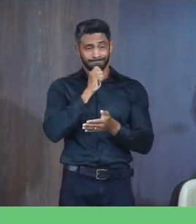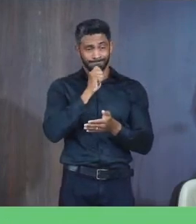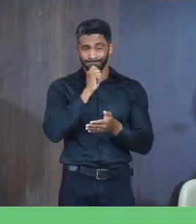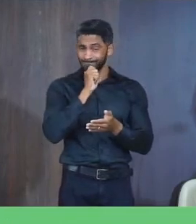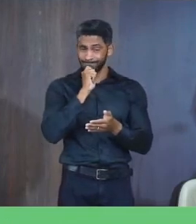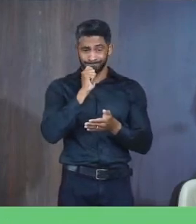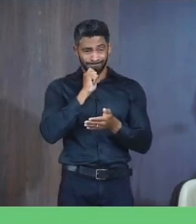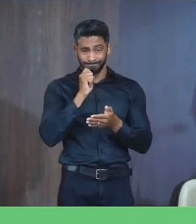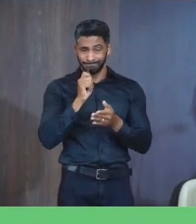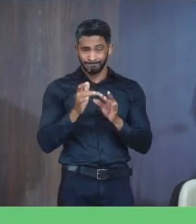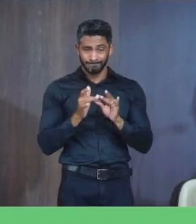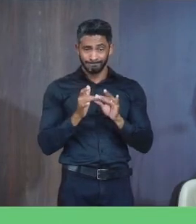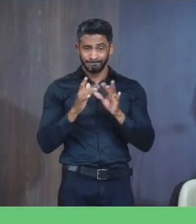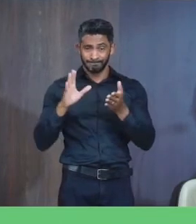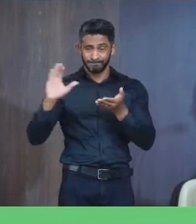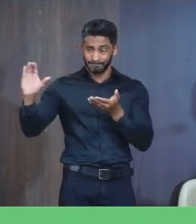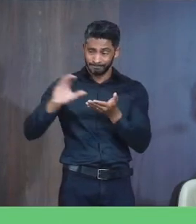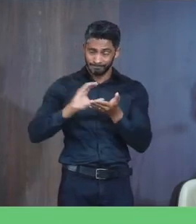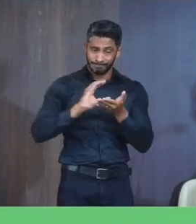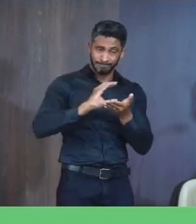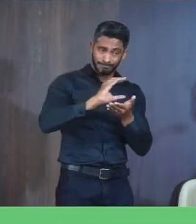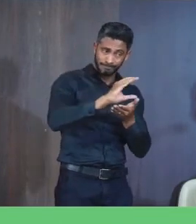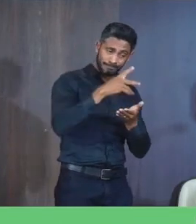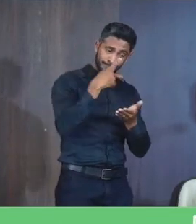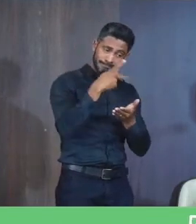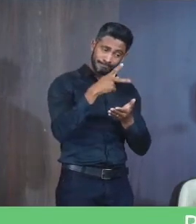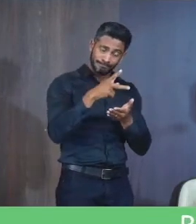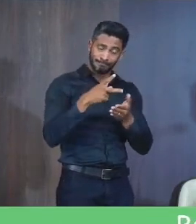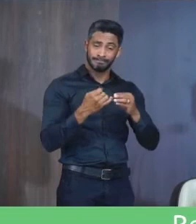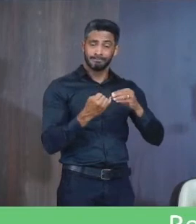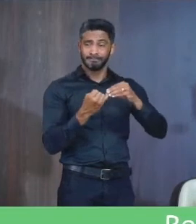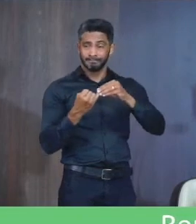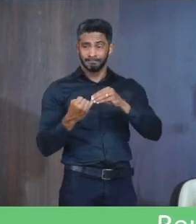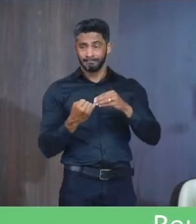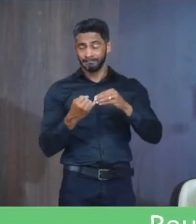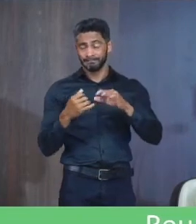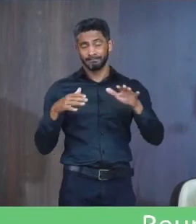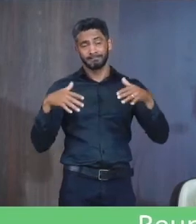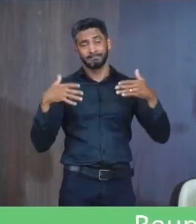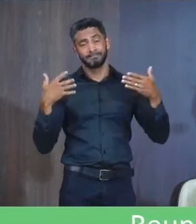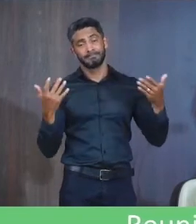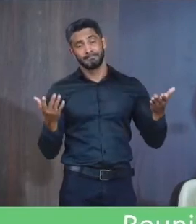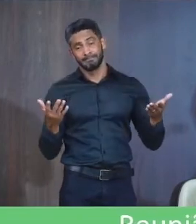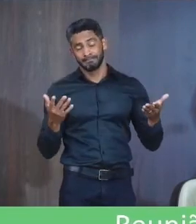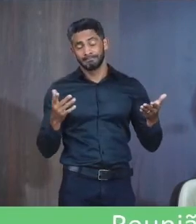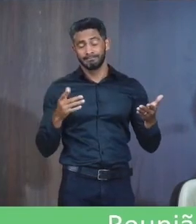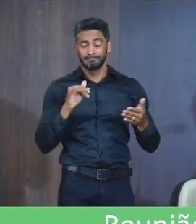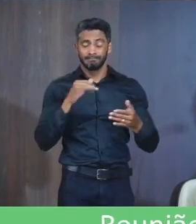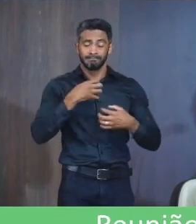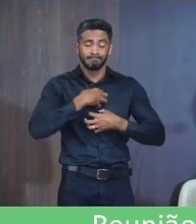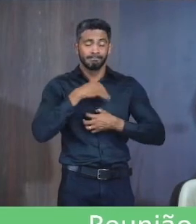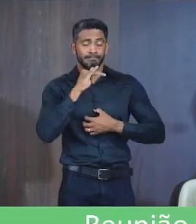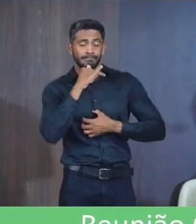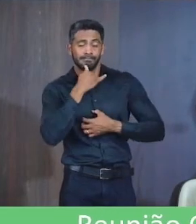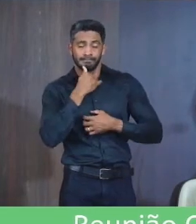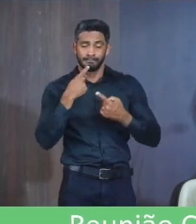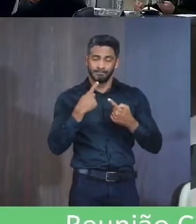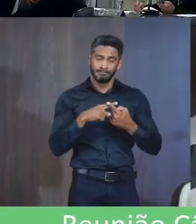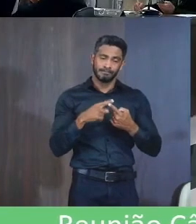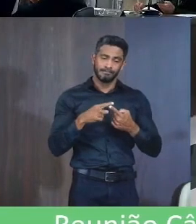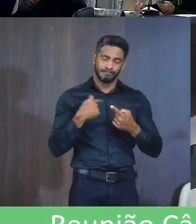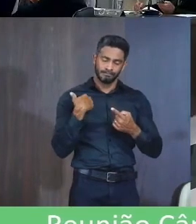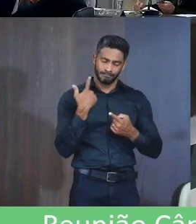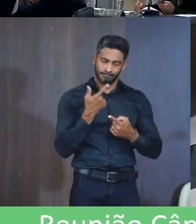disponibilizar O repasse Para essas Entidades Então aí A gente fica triste Porque o nosso